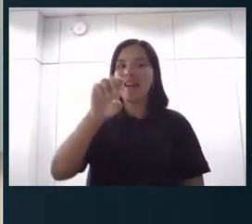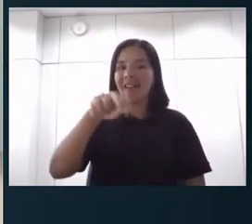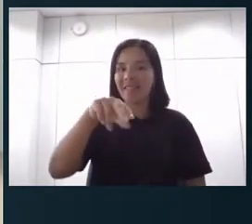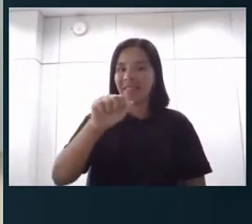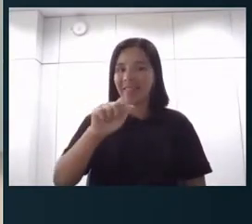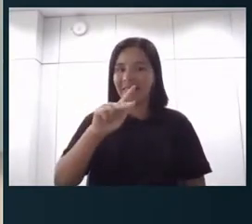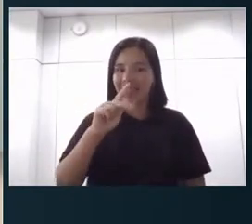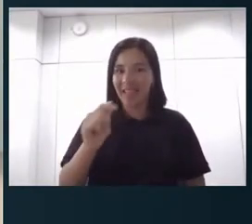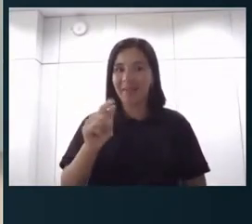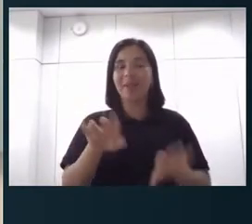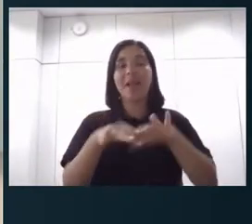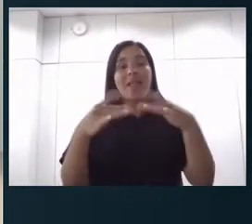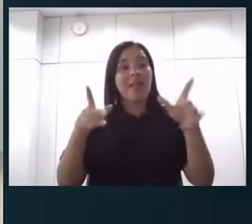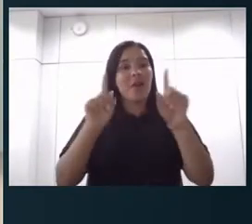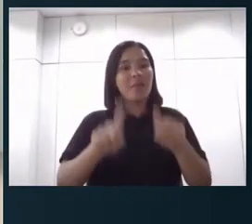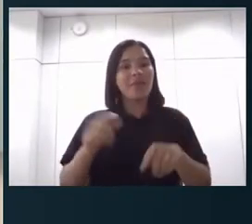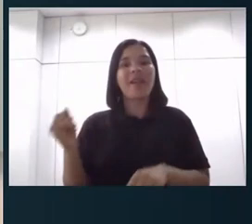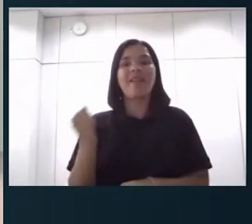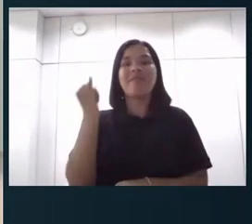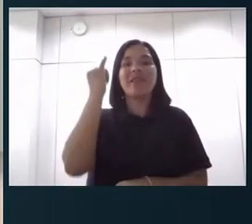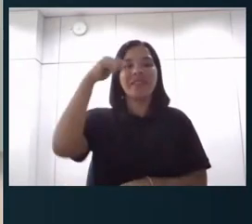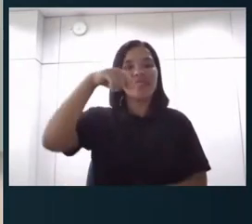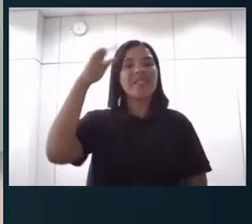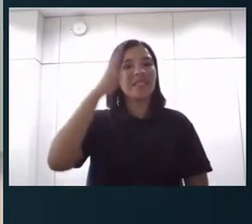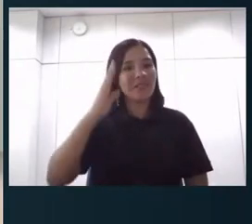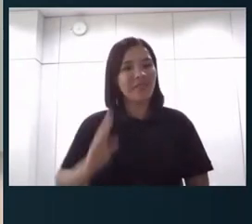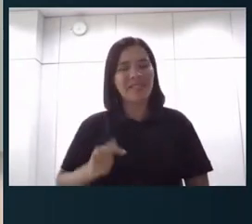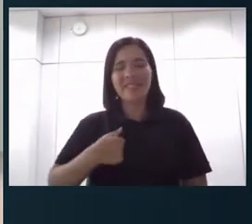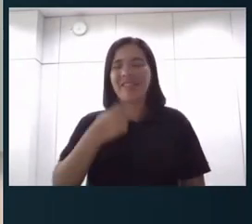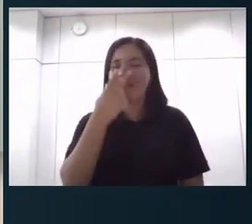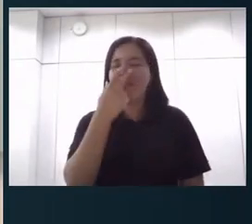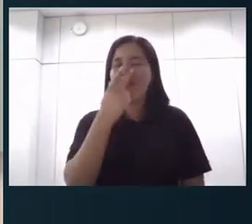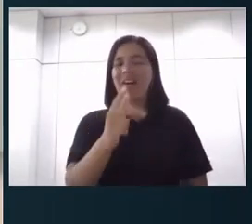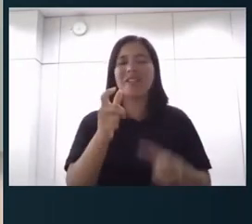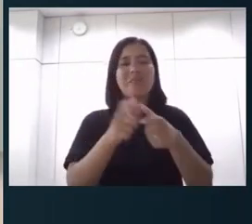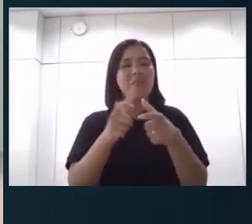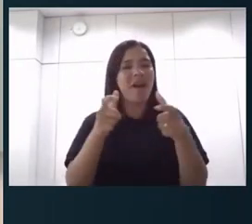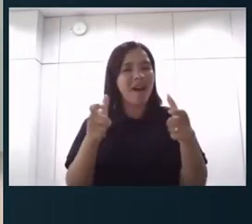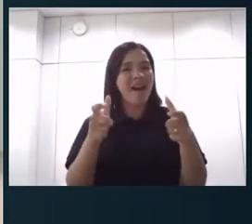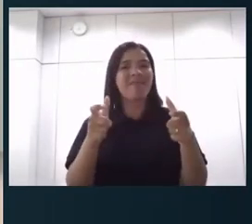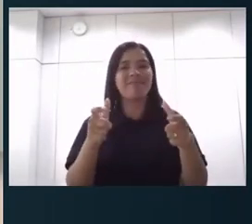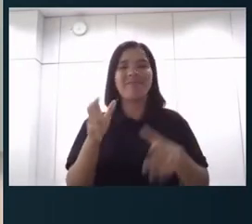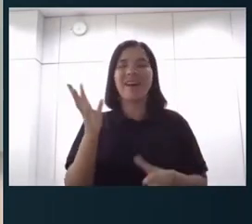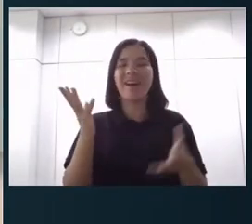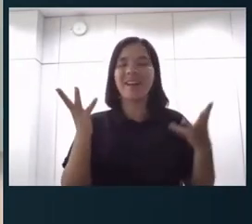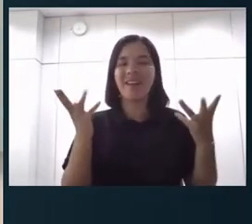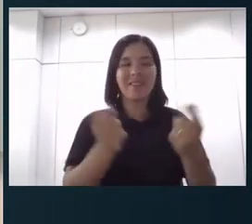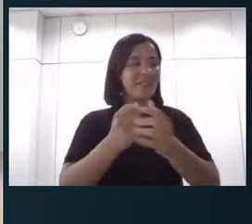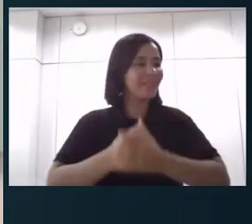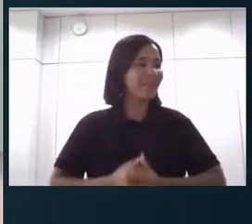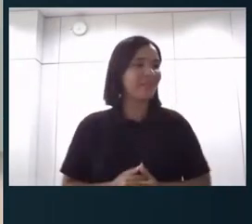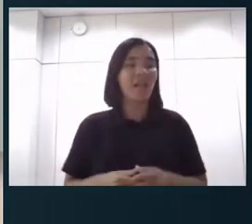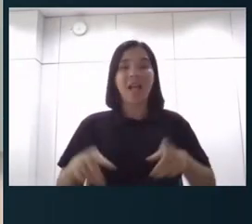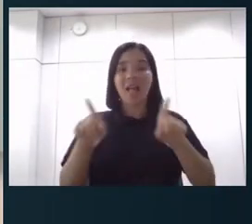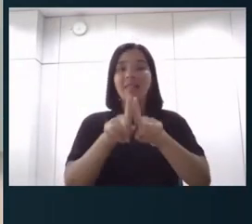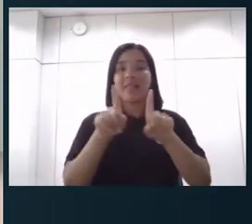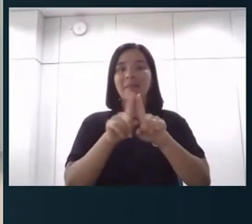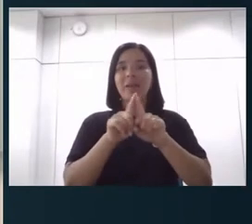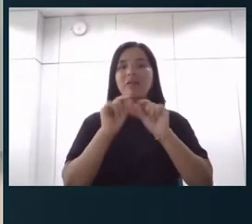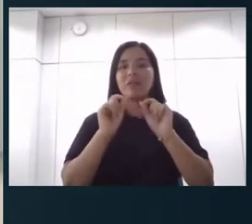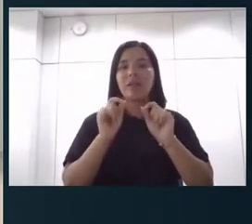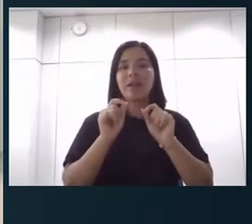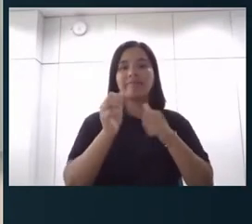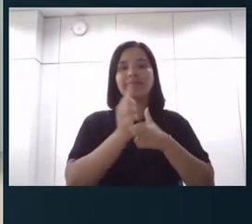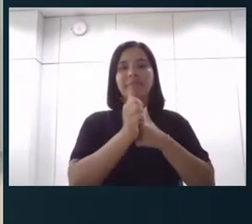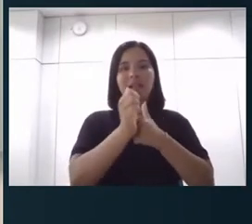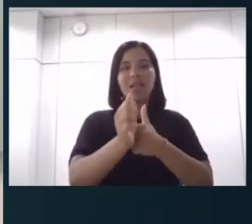né, dada a importância da ENAP para o Brasil, né. Acho que é uma coisa bem ampla e é um pouco na linha, né, que a gente tem...